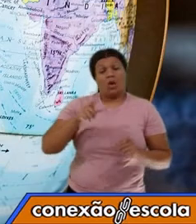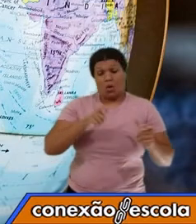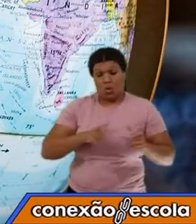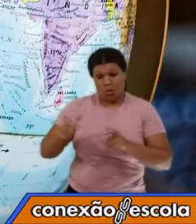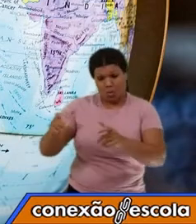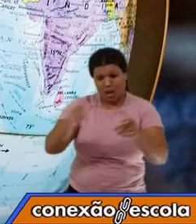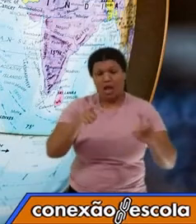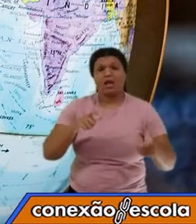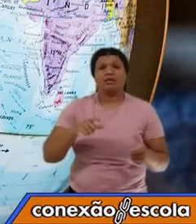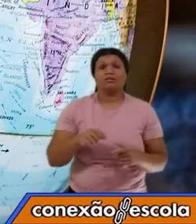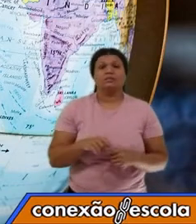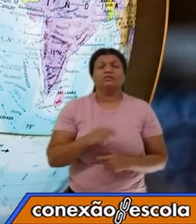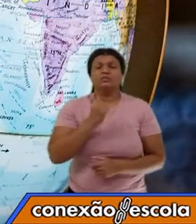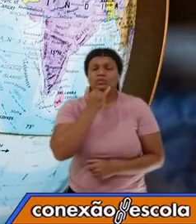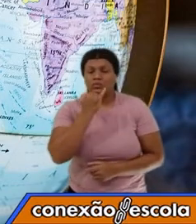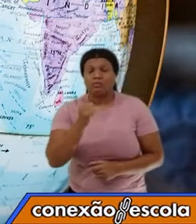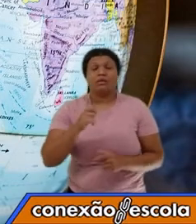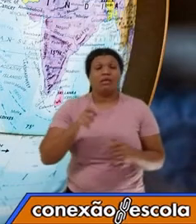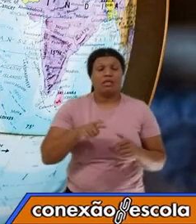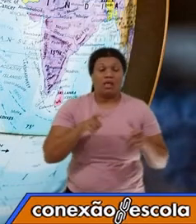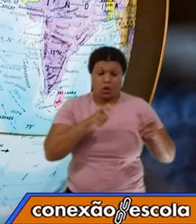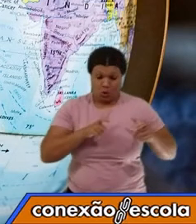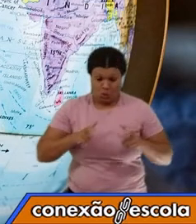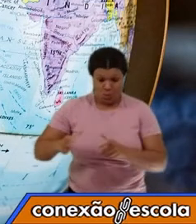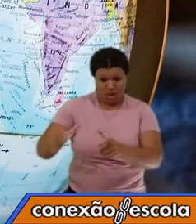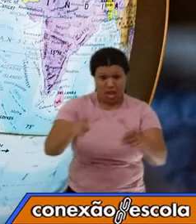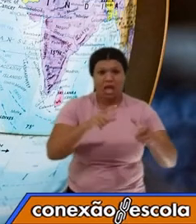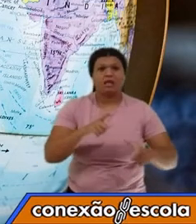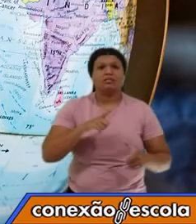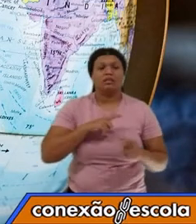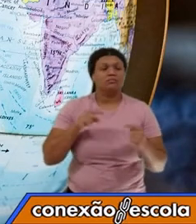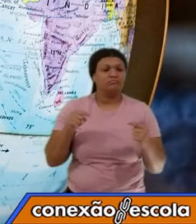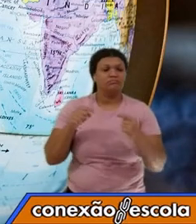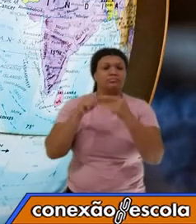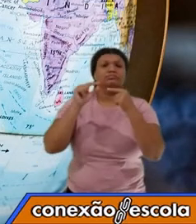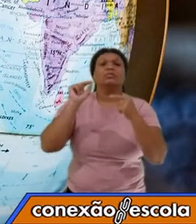identidade,